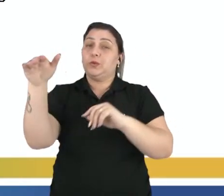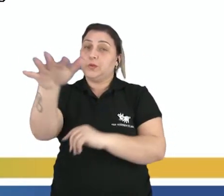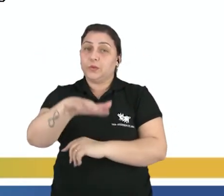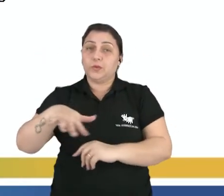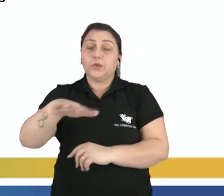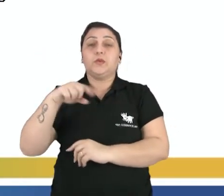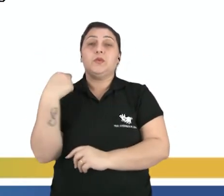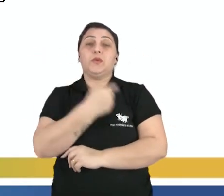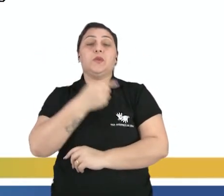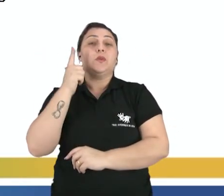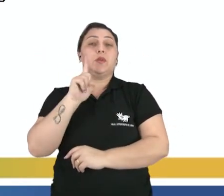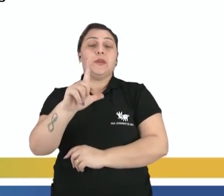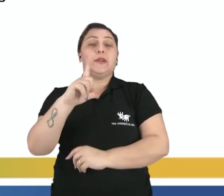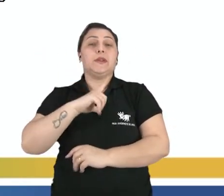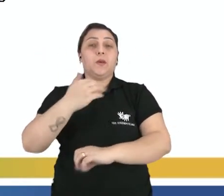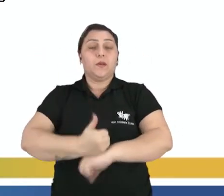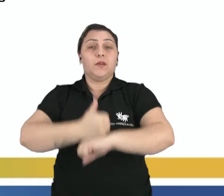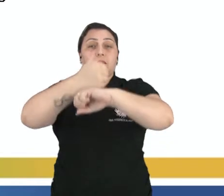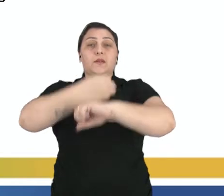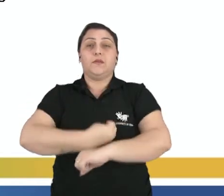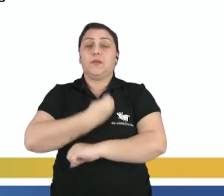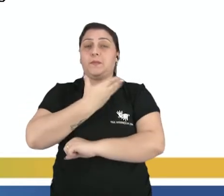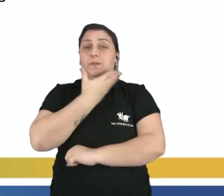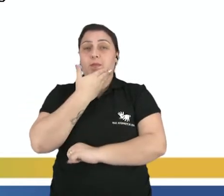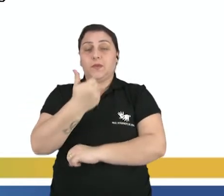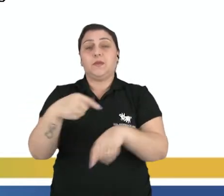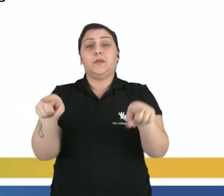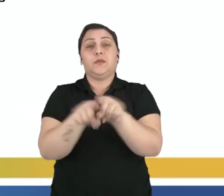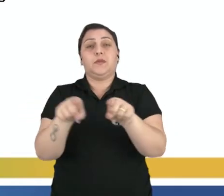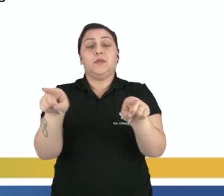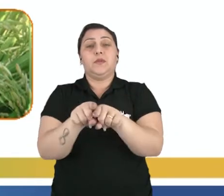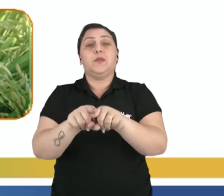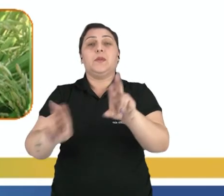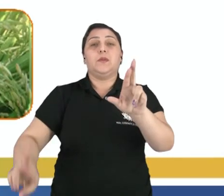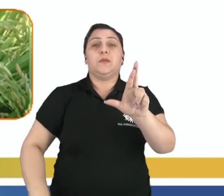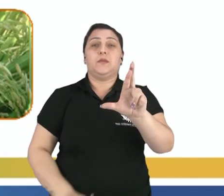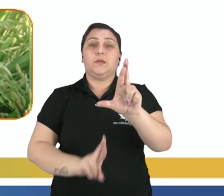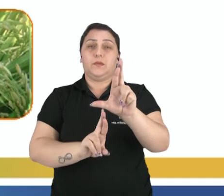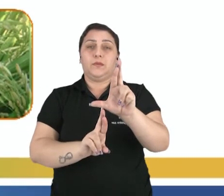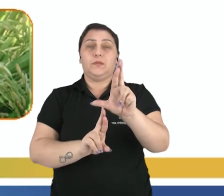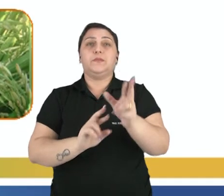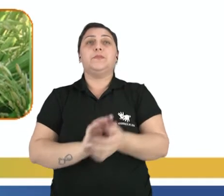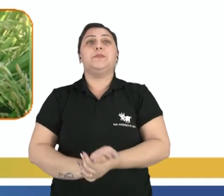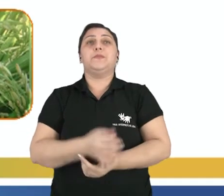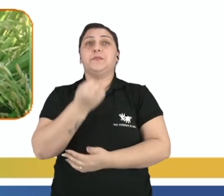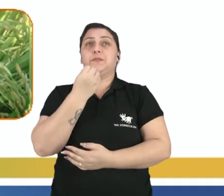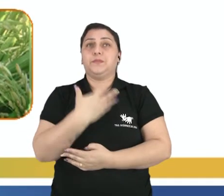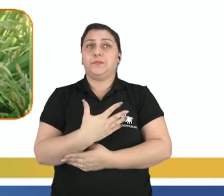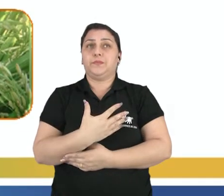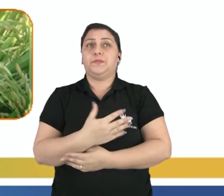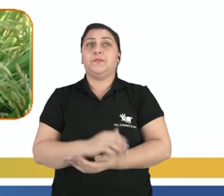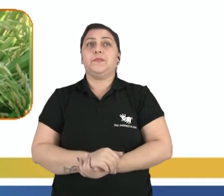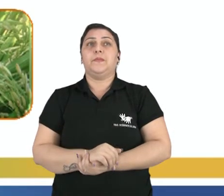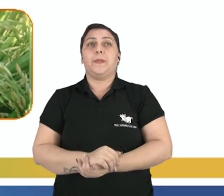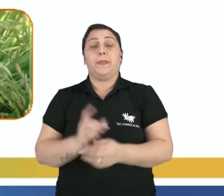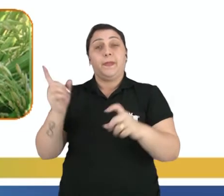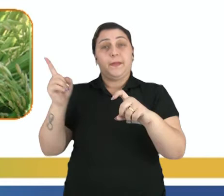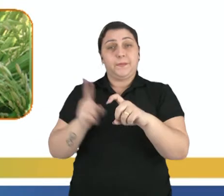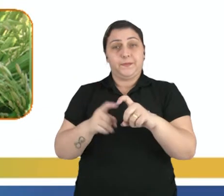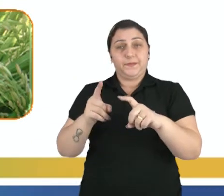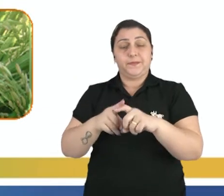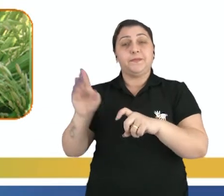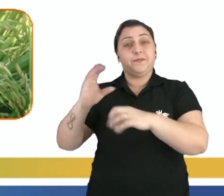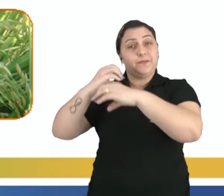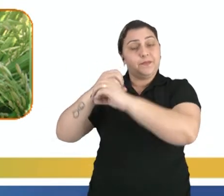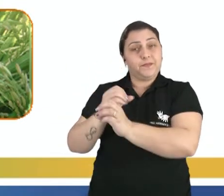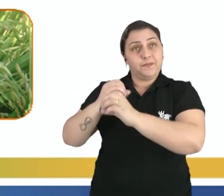para que nós consigamos ter uma qualidade de vida melhor e também sustentabilidade. Bom, a biotecnologia, ela